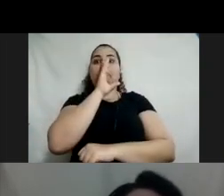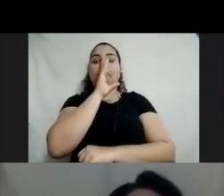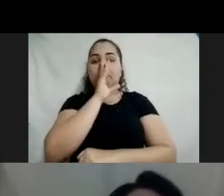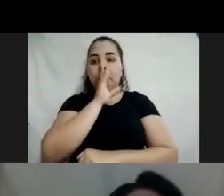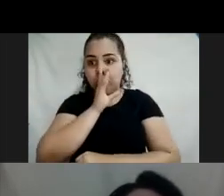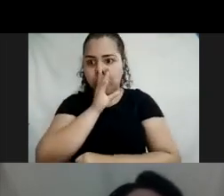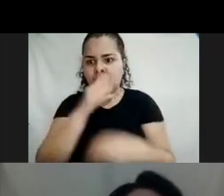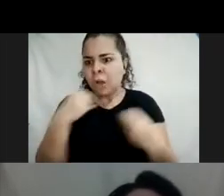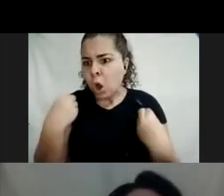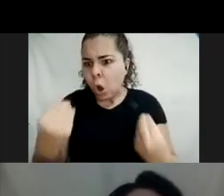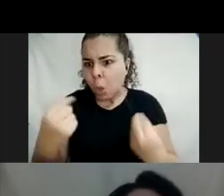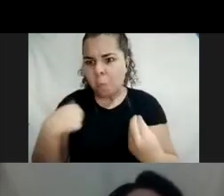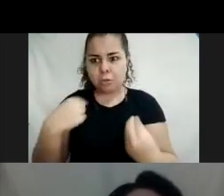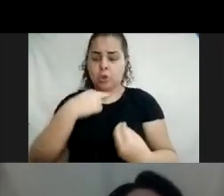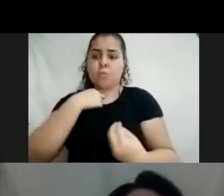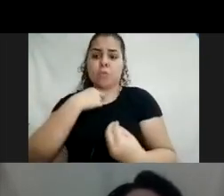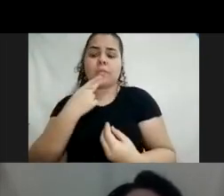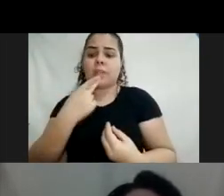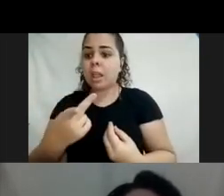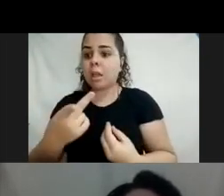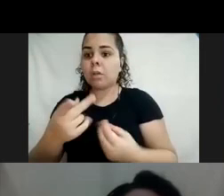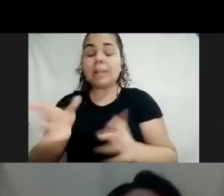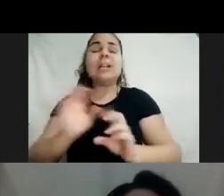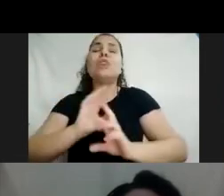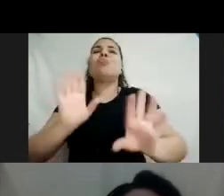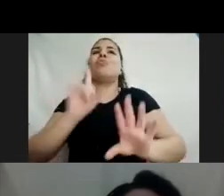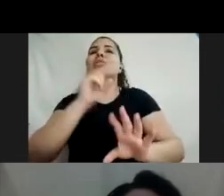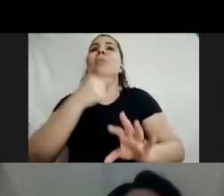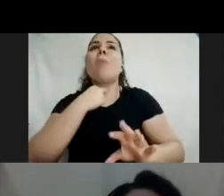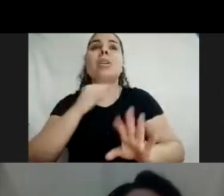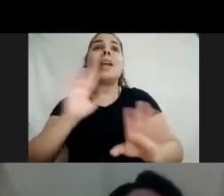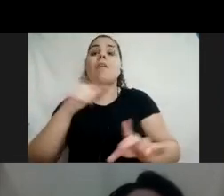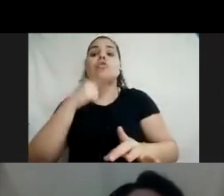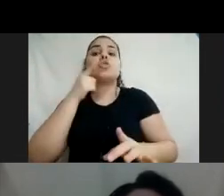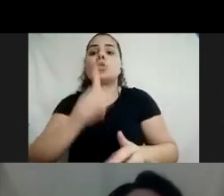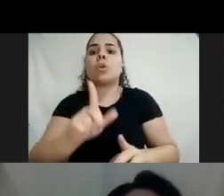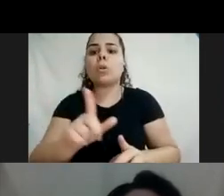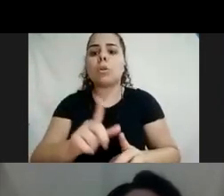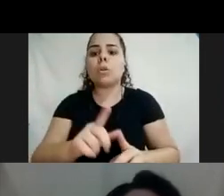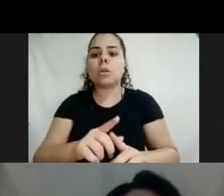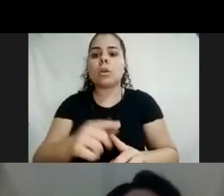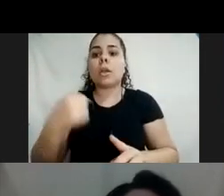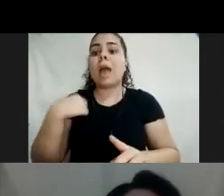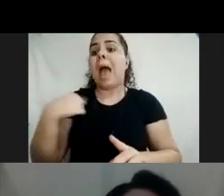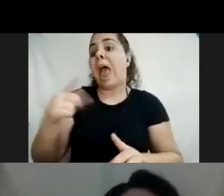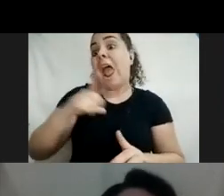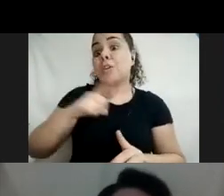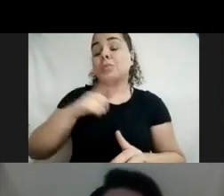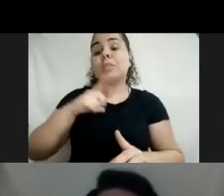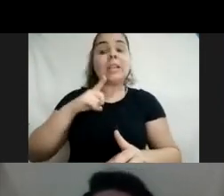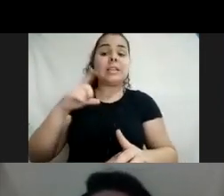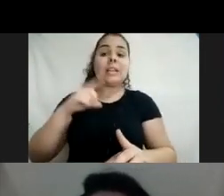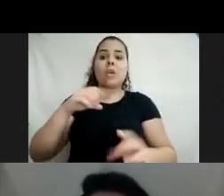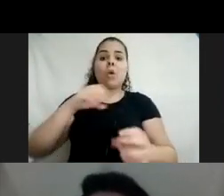Como assim, eu não posso falar? Eu falei, não, não é que você não pode, você não consegue. Aí ela falou, ah, eu tenho um móvel dos planetas na minha casa, eu